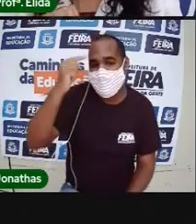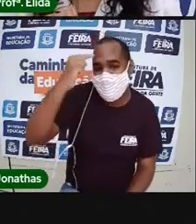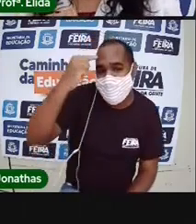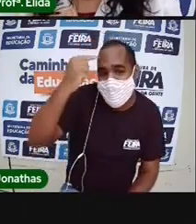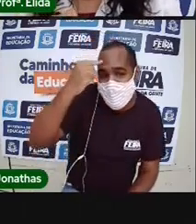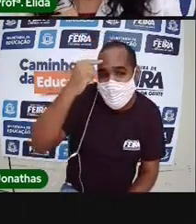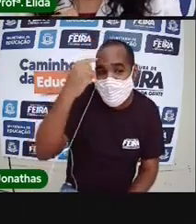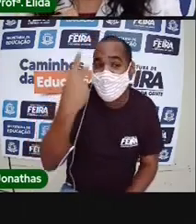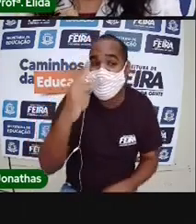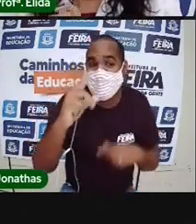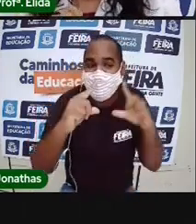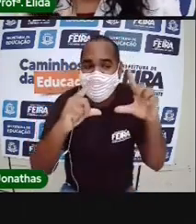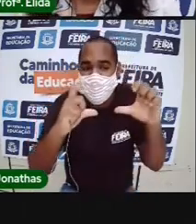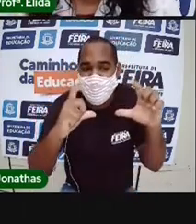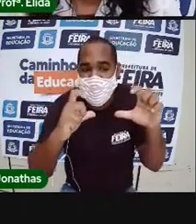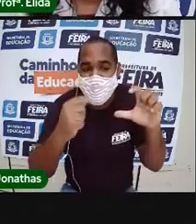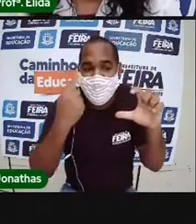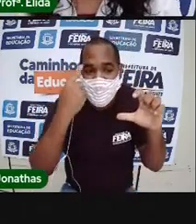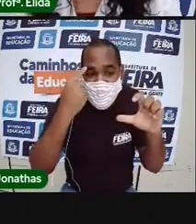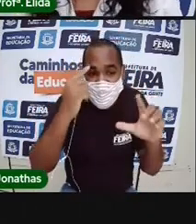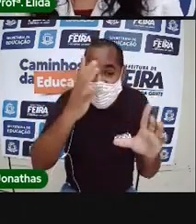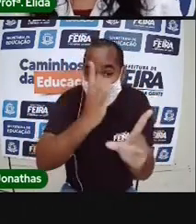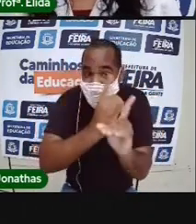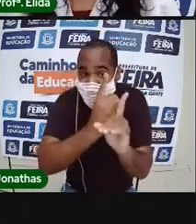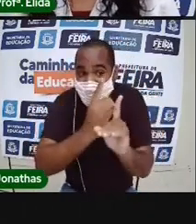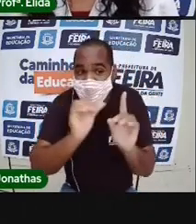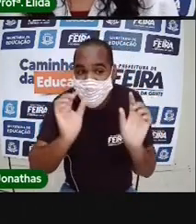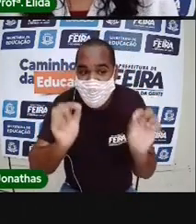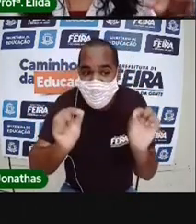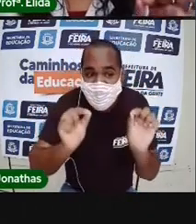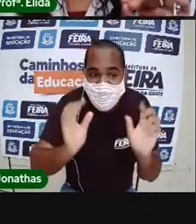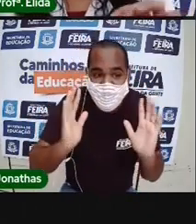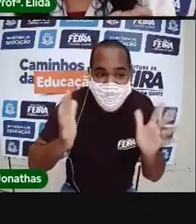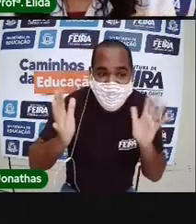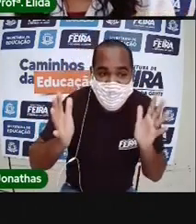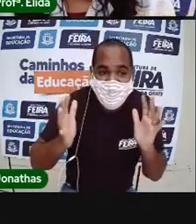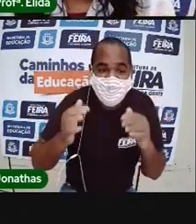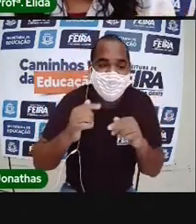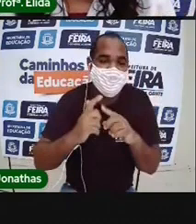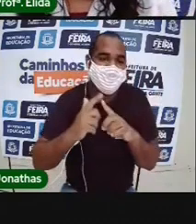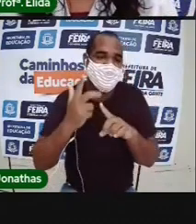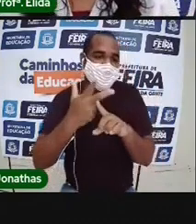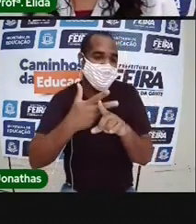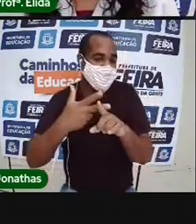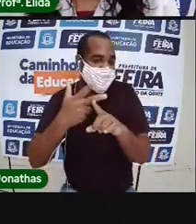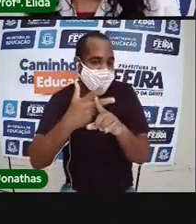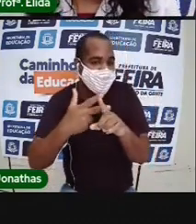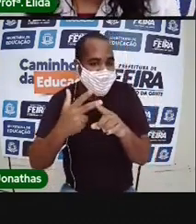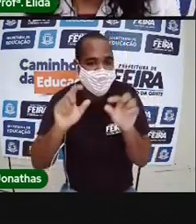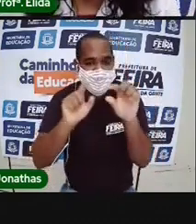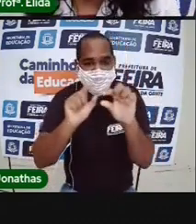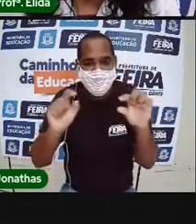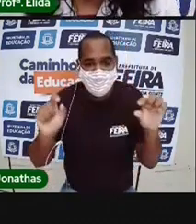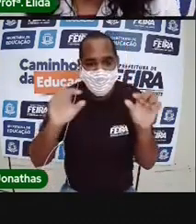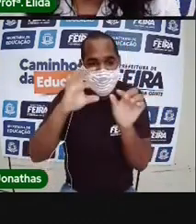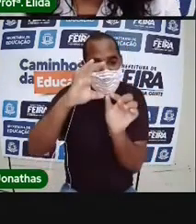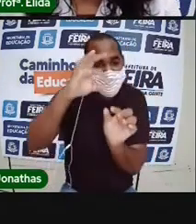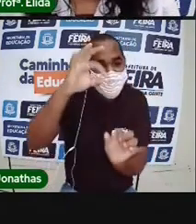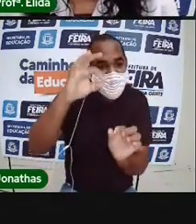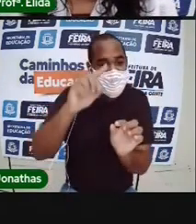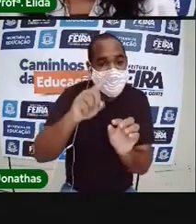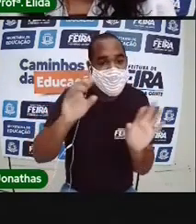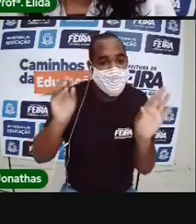Olha a figurinha. Descobri o que é? Pronto. Agora, você vai procurar na cruzadinha e completar.